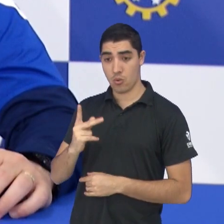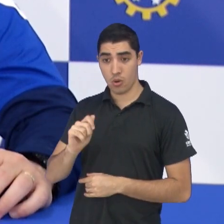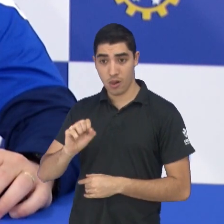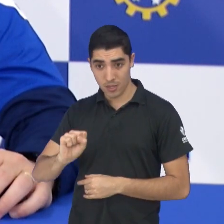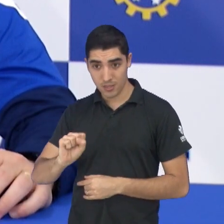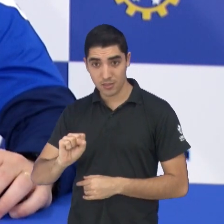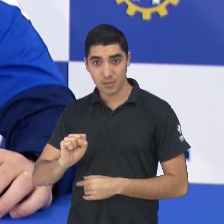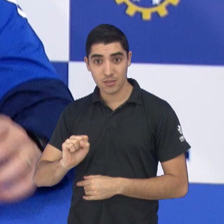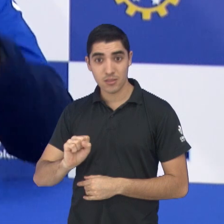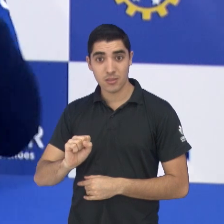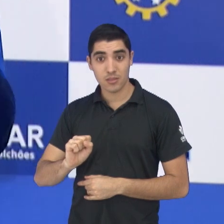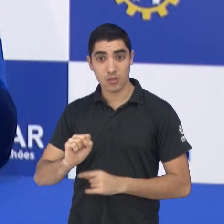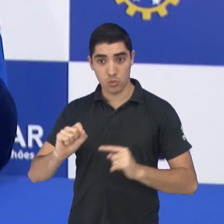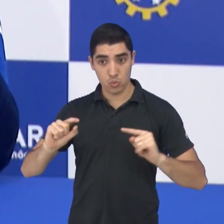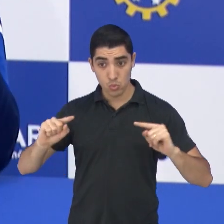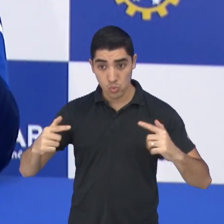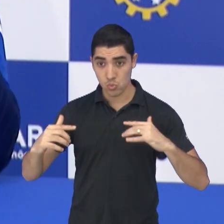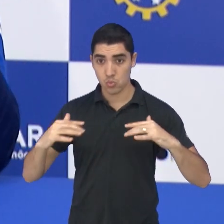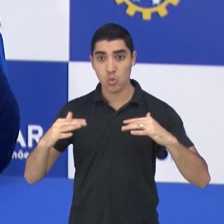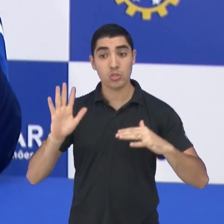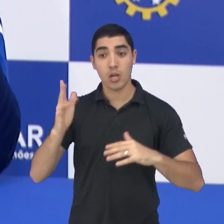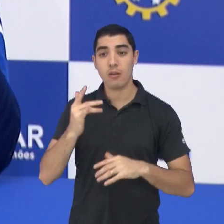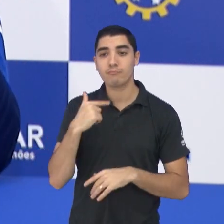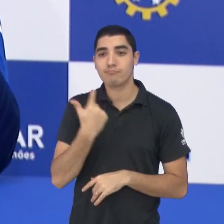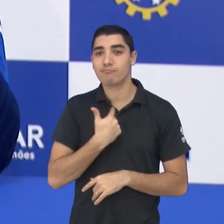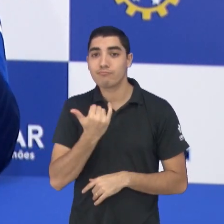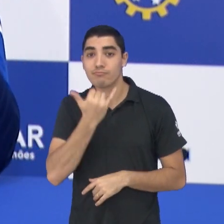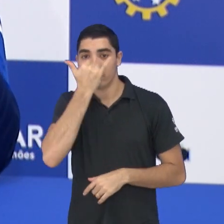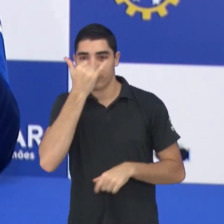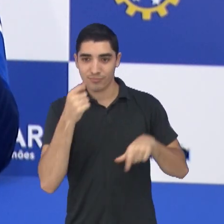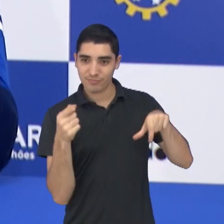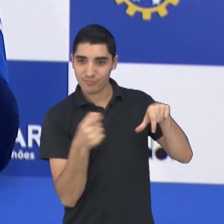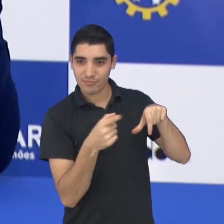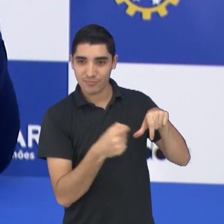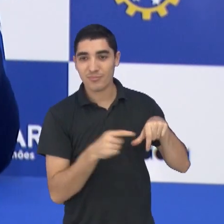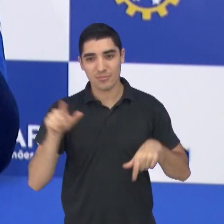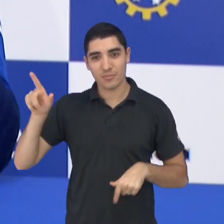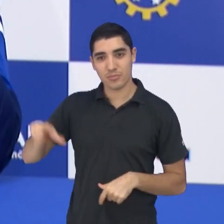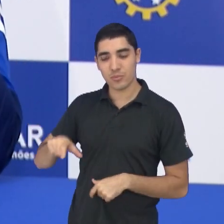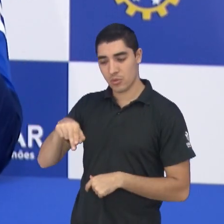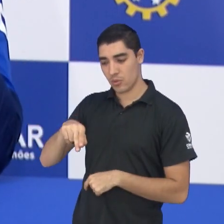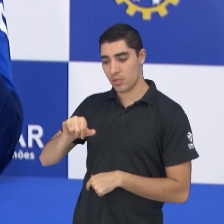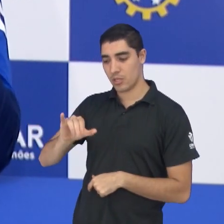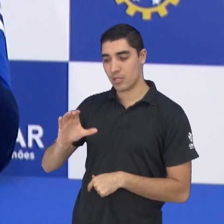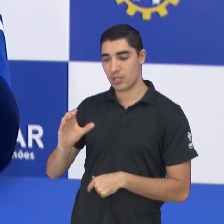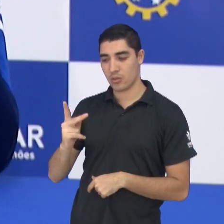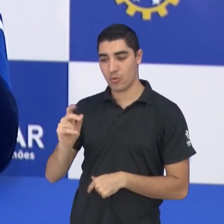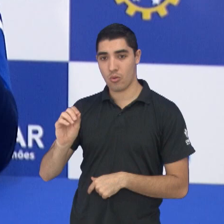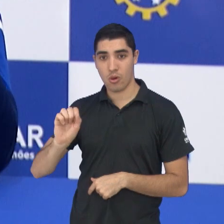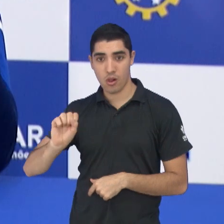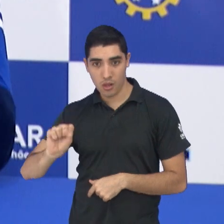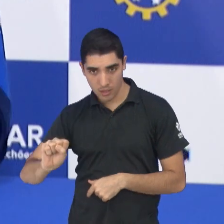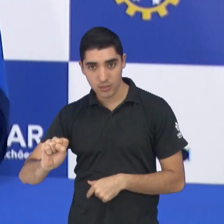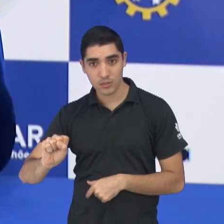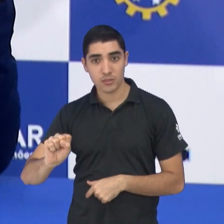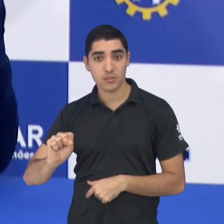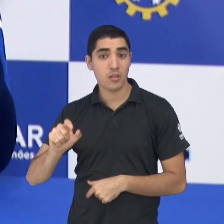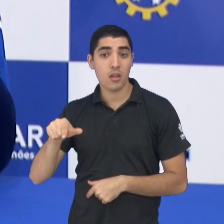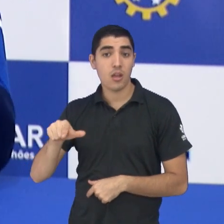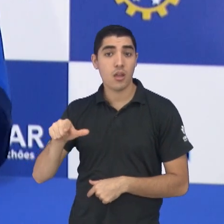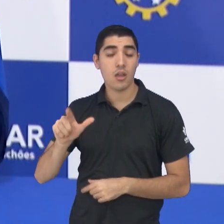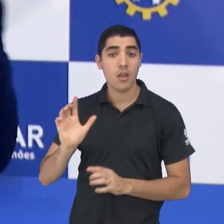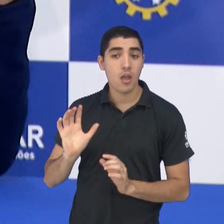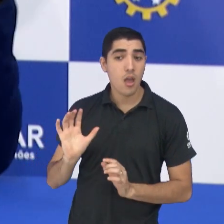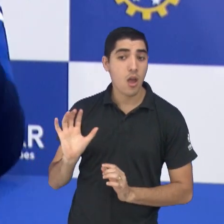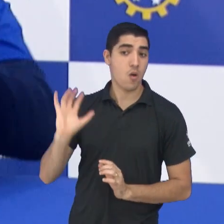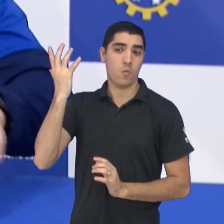o... Inclusive, nós tomamos dois gols porque o Nicolas perdeu a bola lá. Então, são situações que a gente estudou,